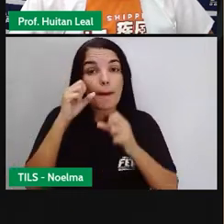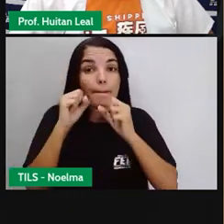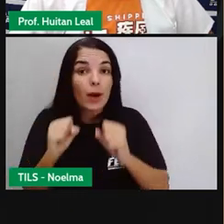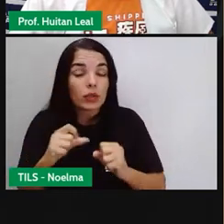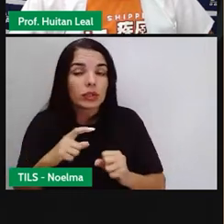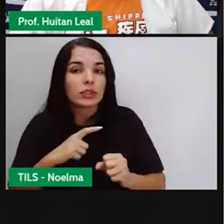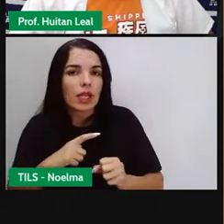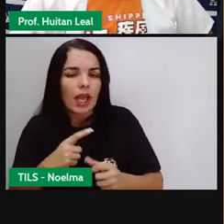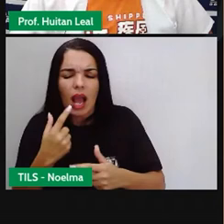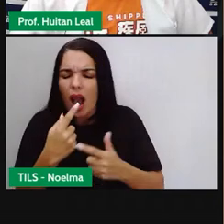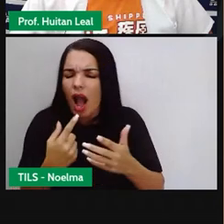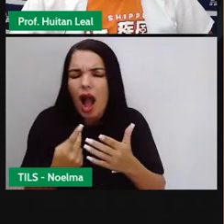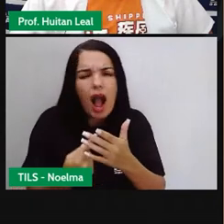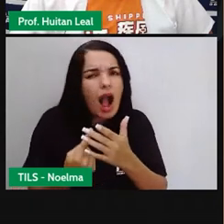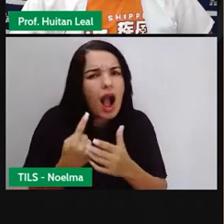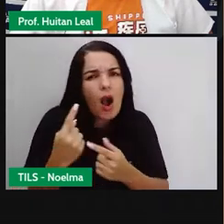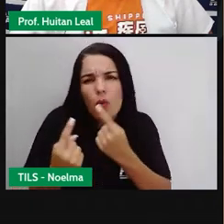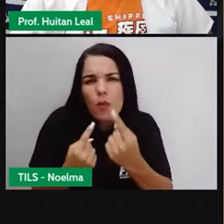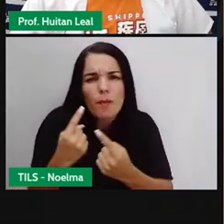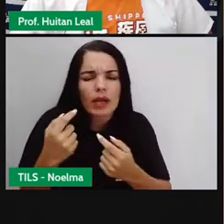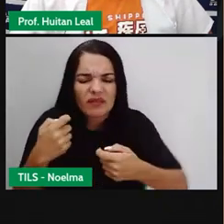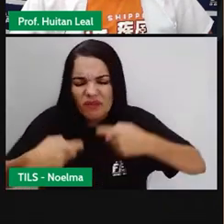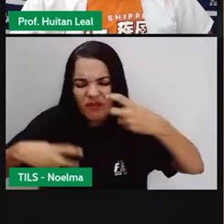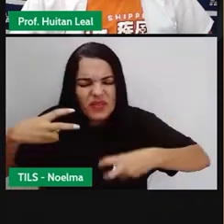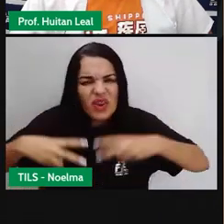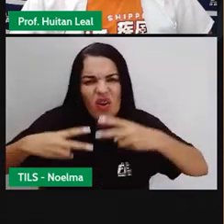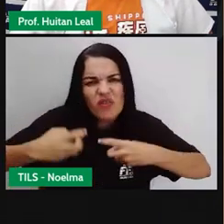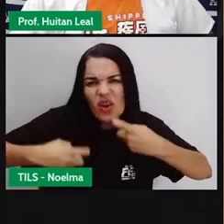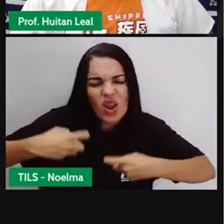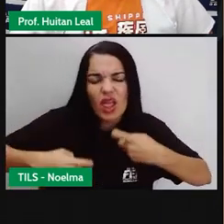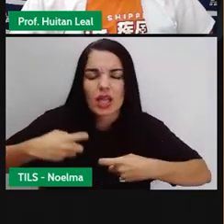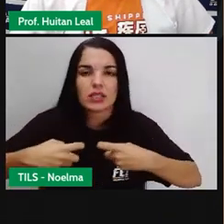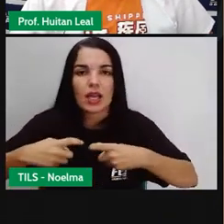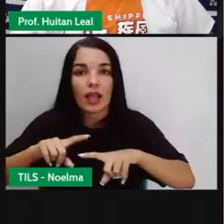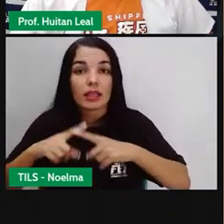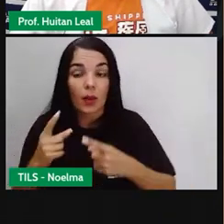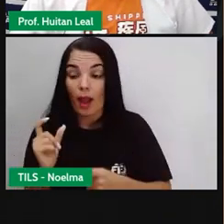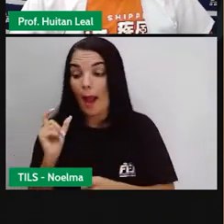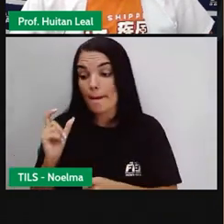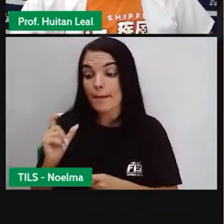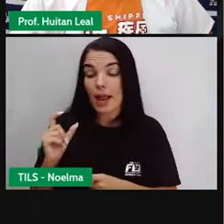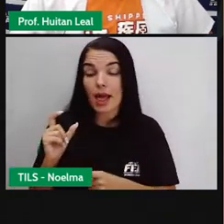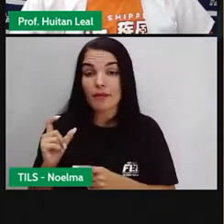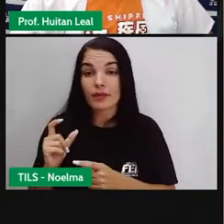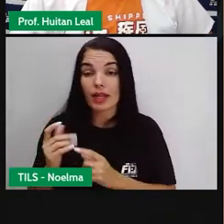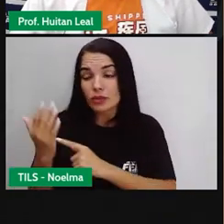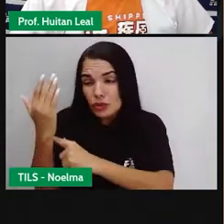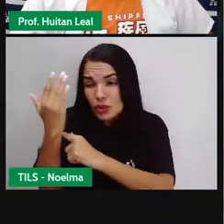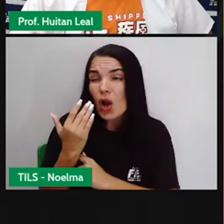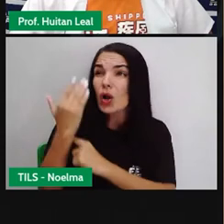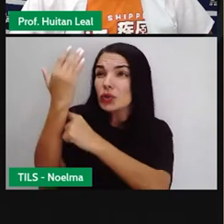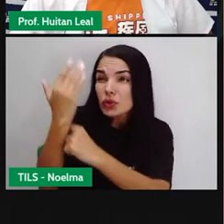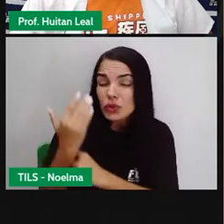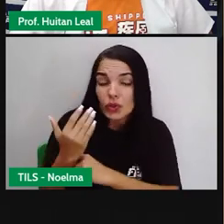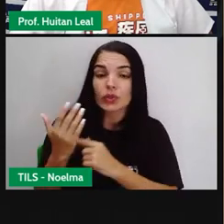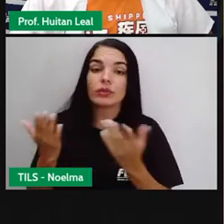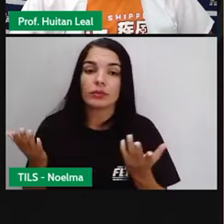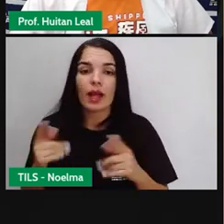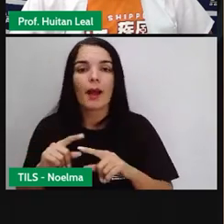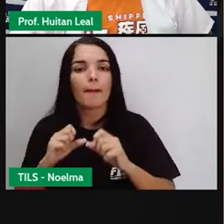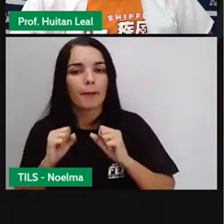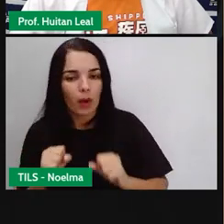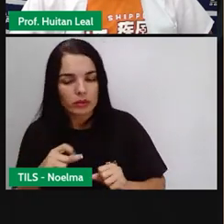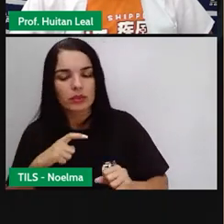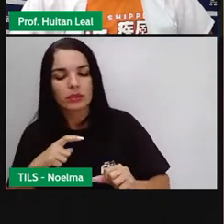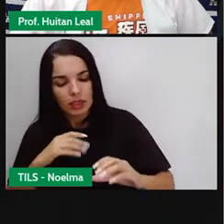violência, por exemplo. Então, a palavra socorro, dentro do contexto em que ela foi produzida, te passa